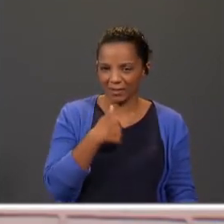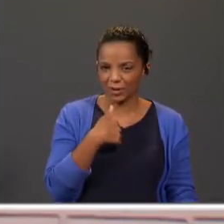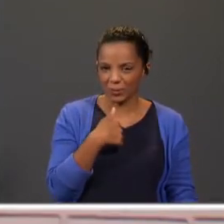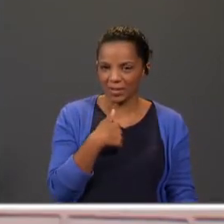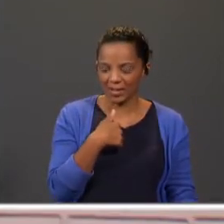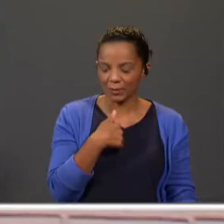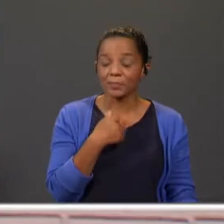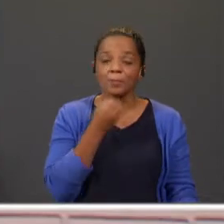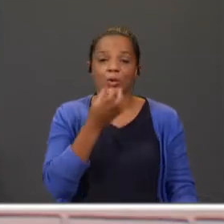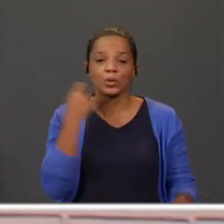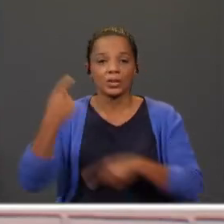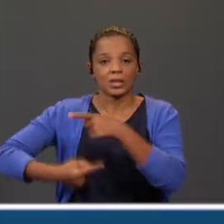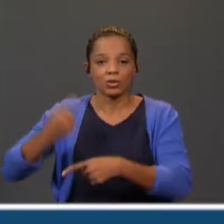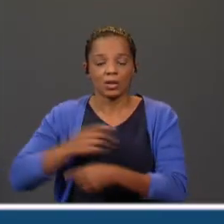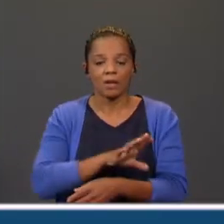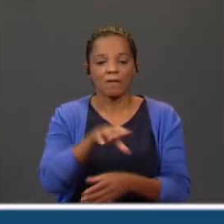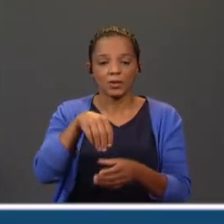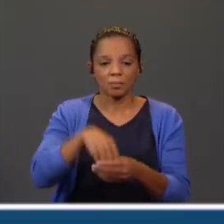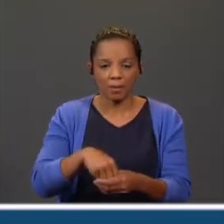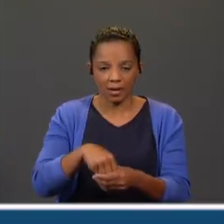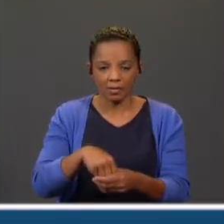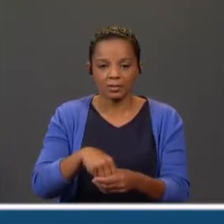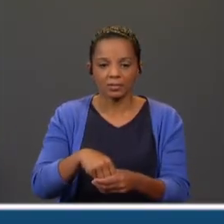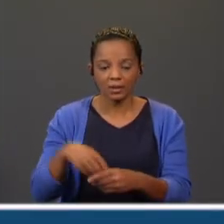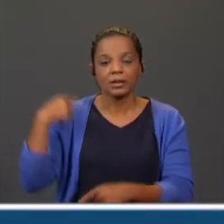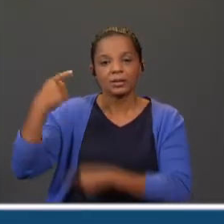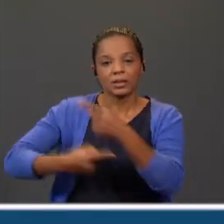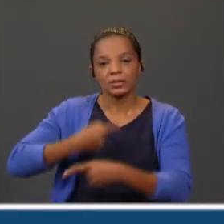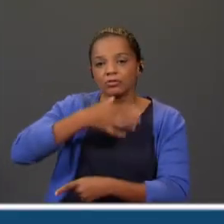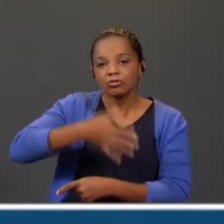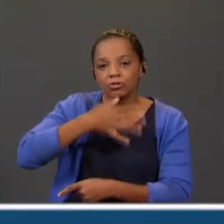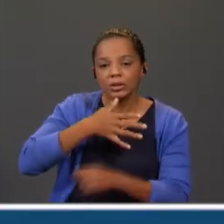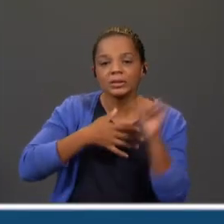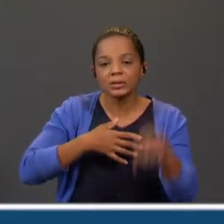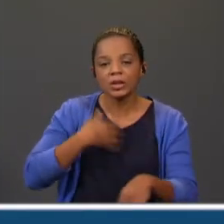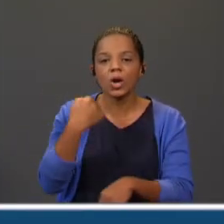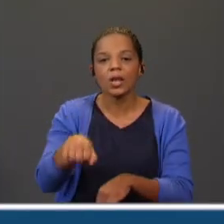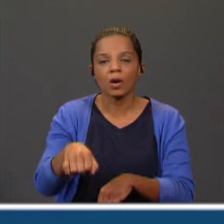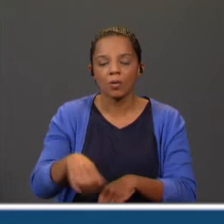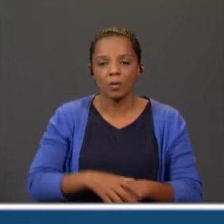Conto tradicional. Pertence à tradição oral. Sim ou não?